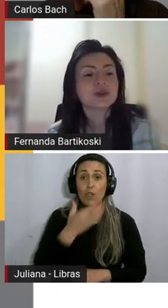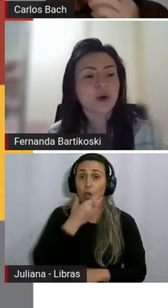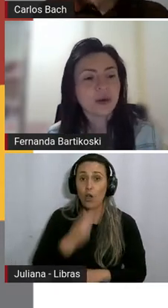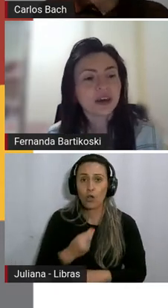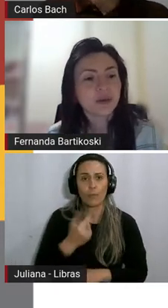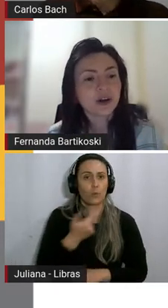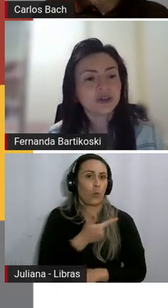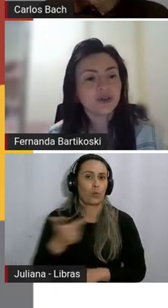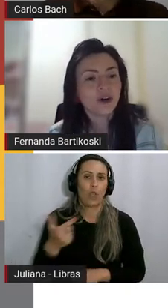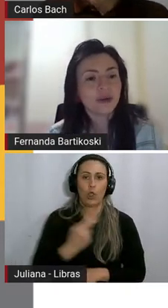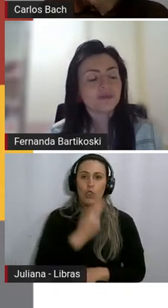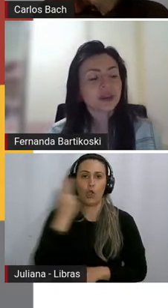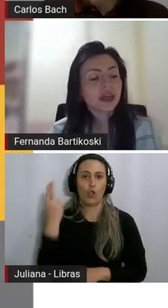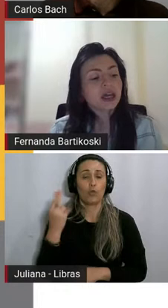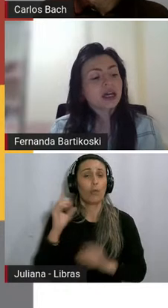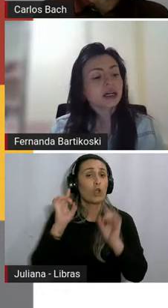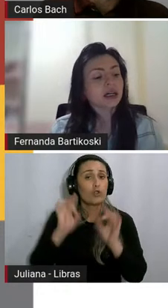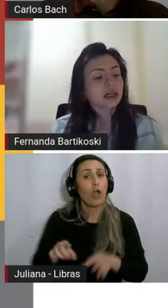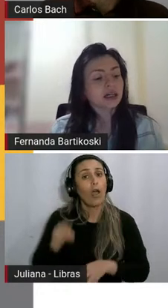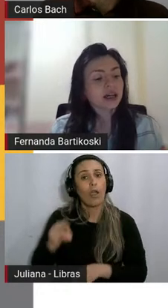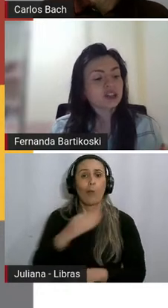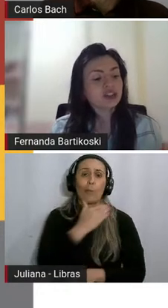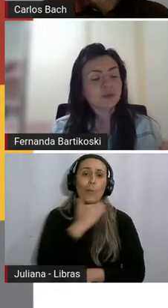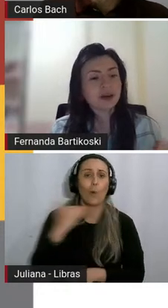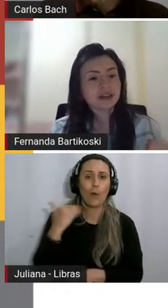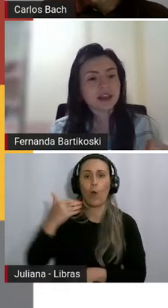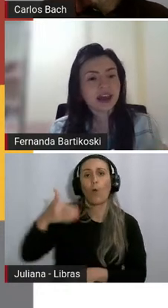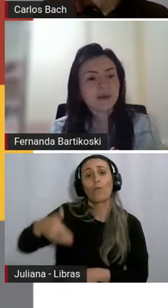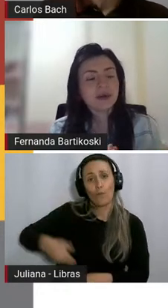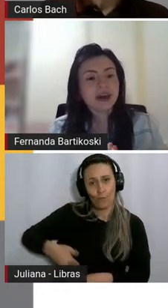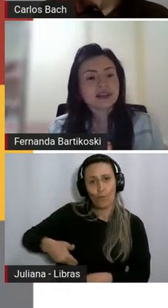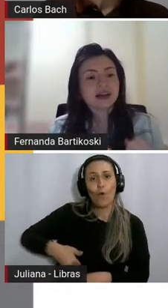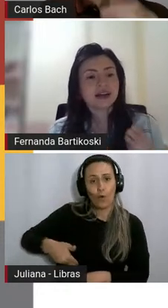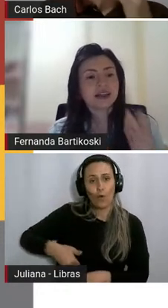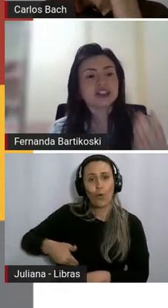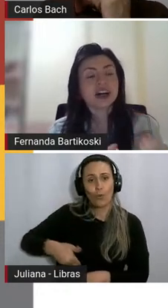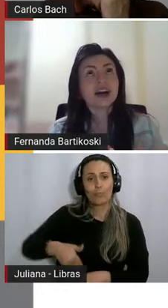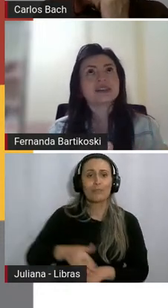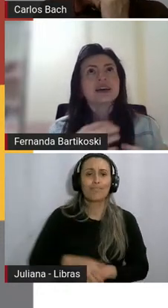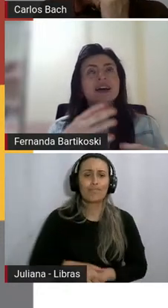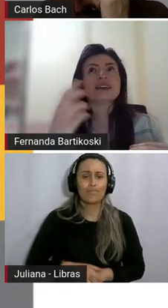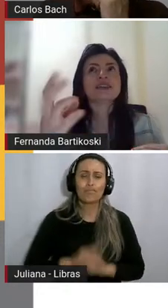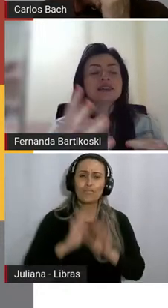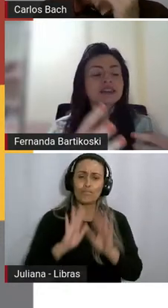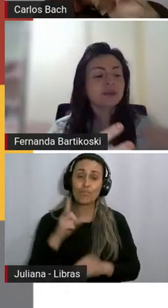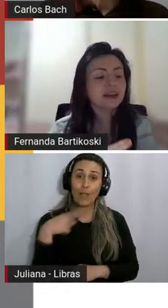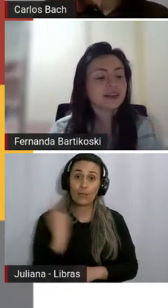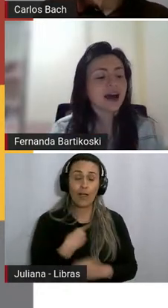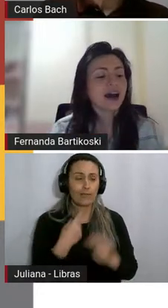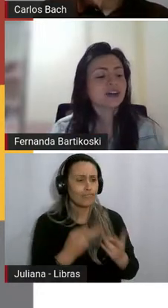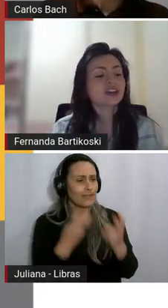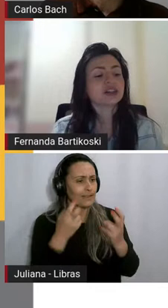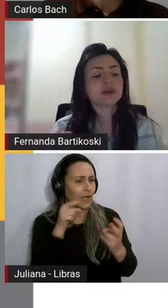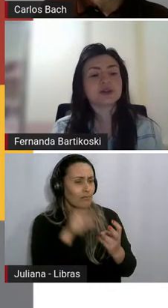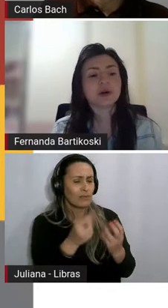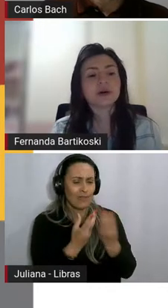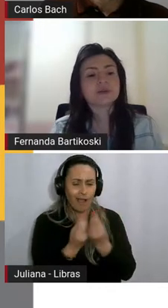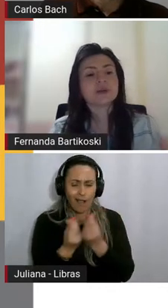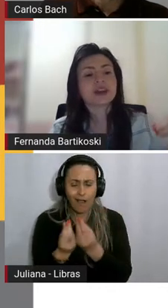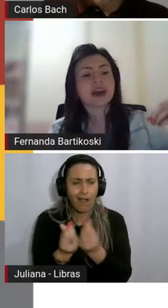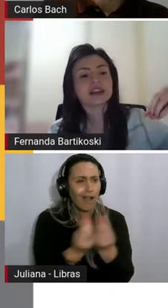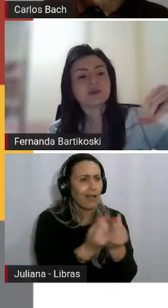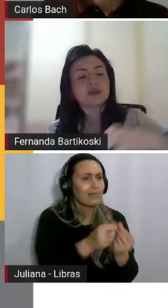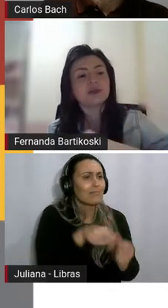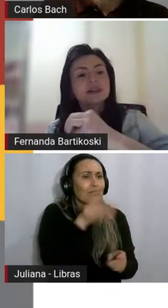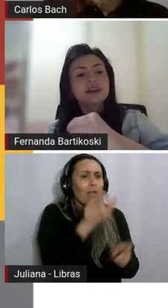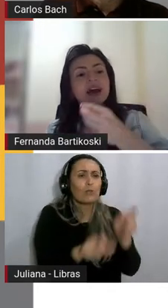ele é apenas o homem que morreu de fome. E a gente percebe essa crítica, essa insensibilidade sensibilidade das pessoas